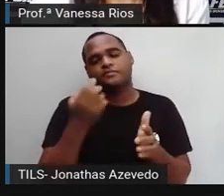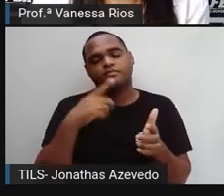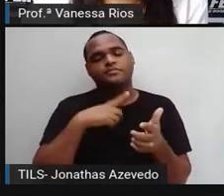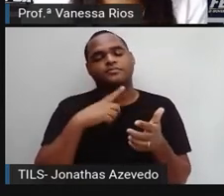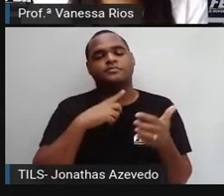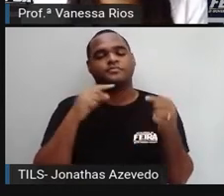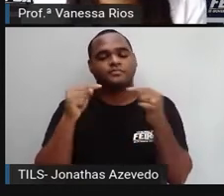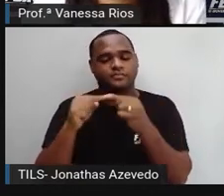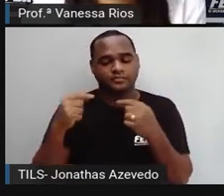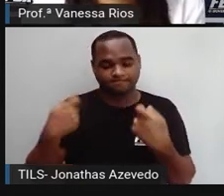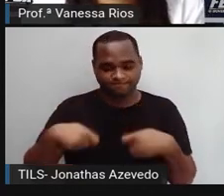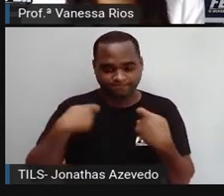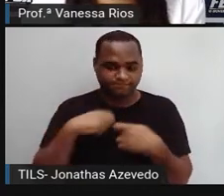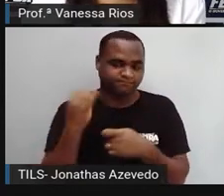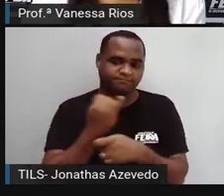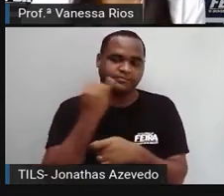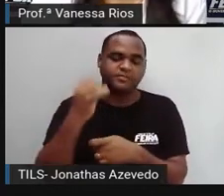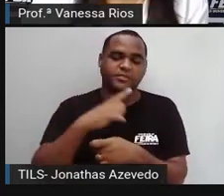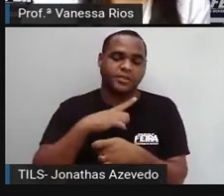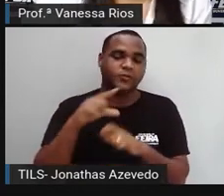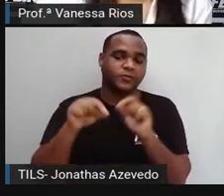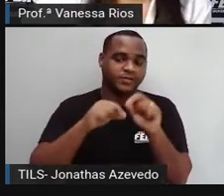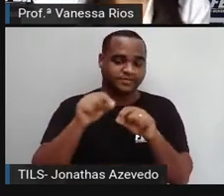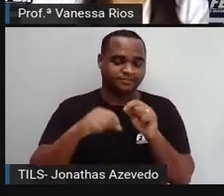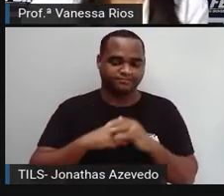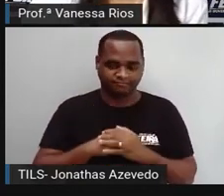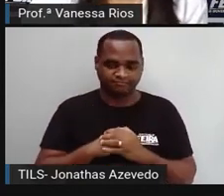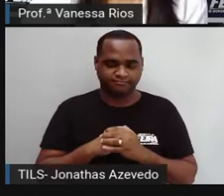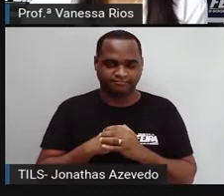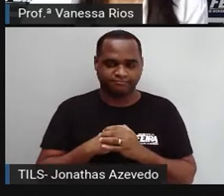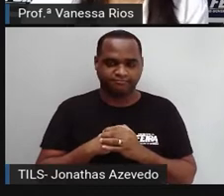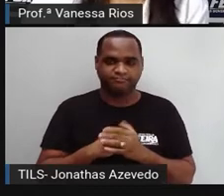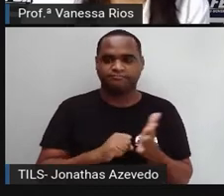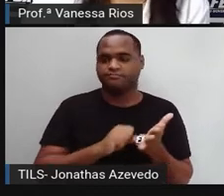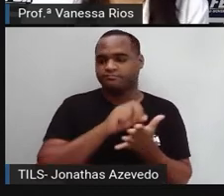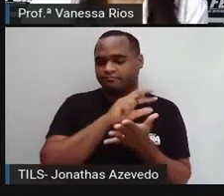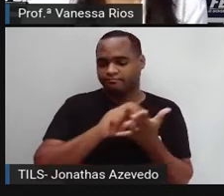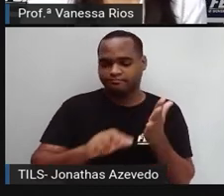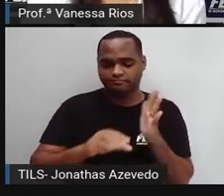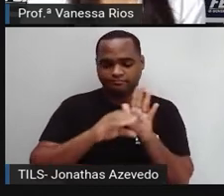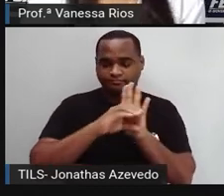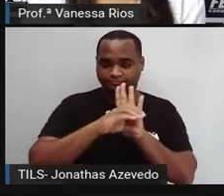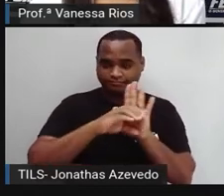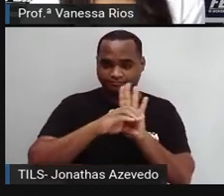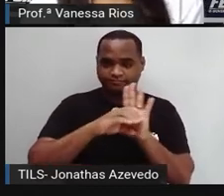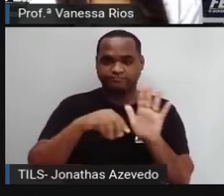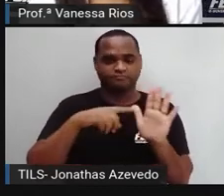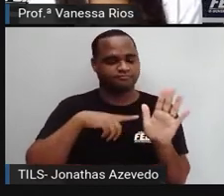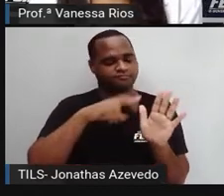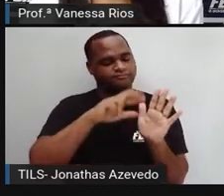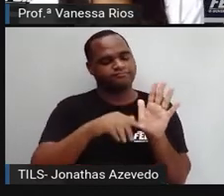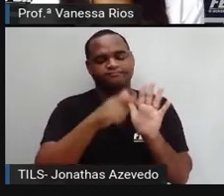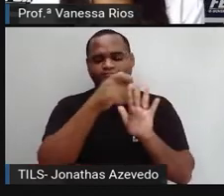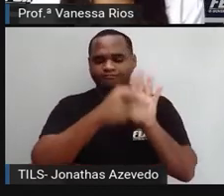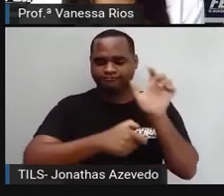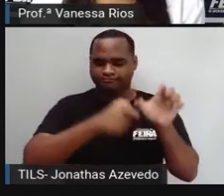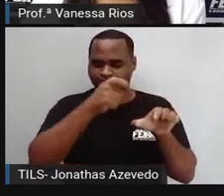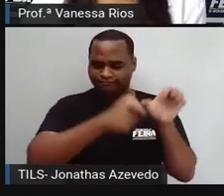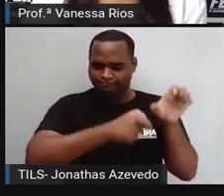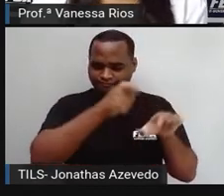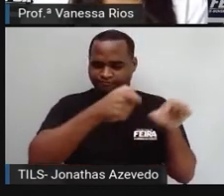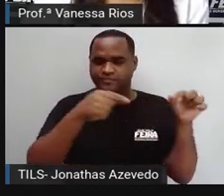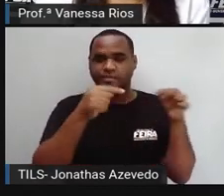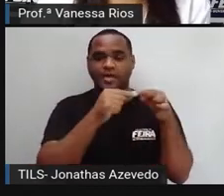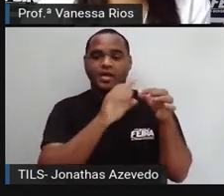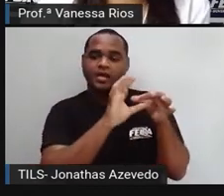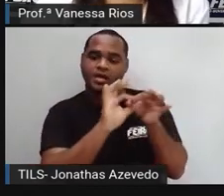precisa ser consumido. Então diversos conceitos, diversas definições ligadas aí à